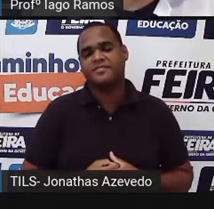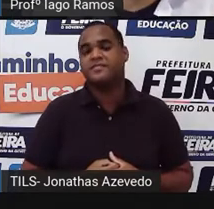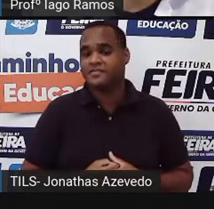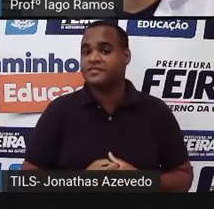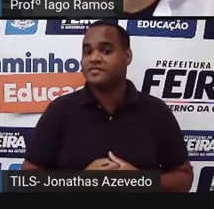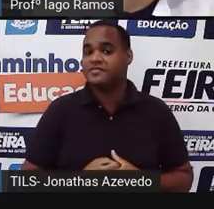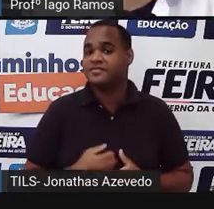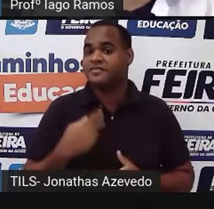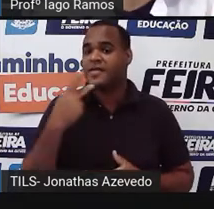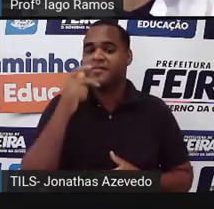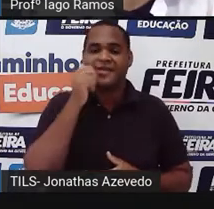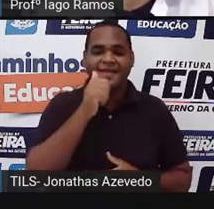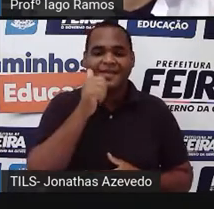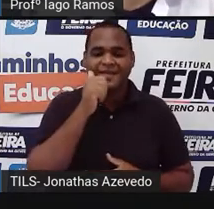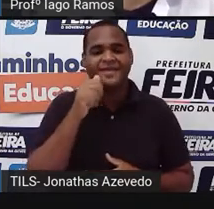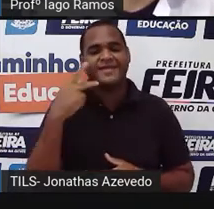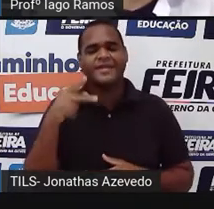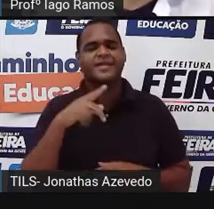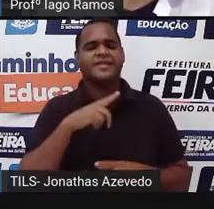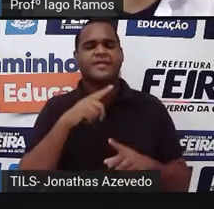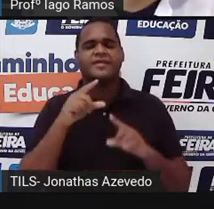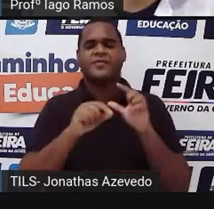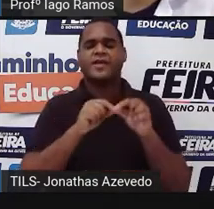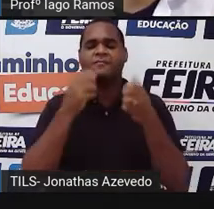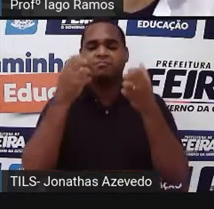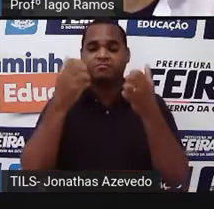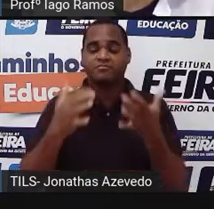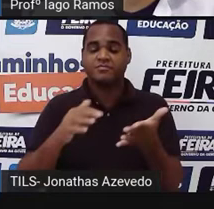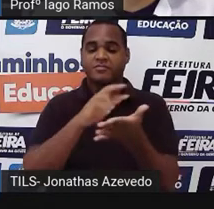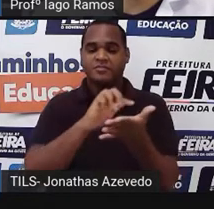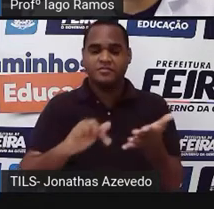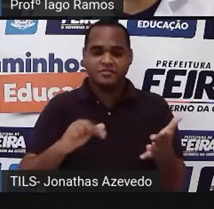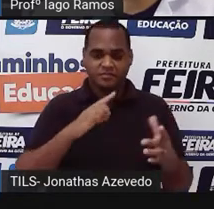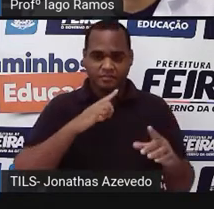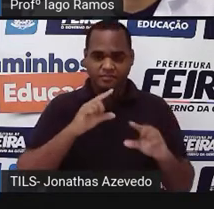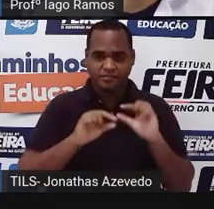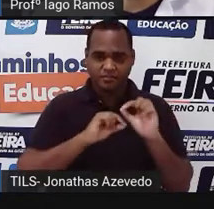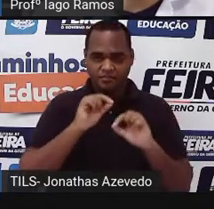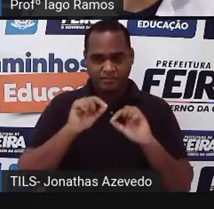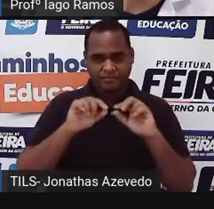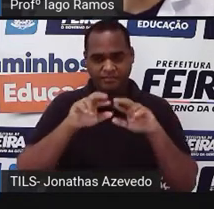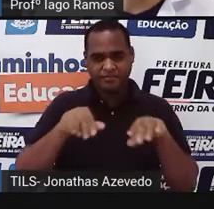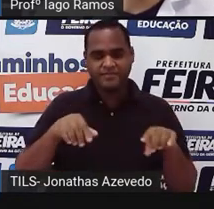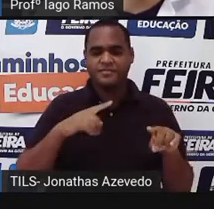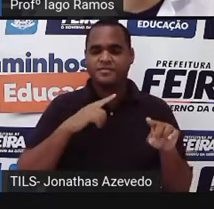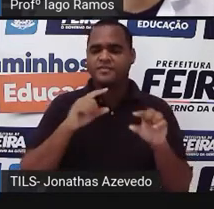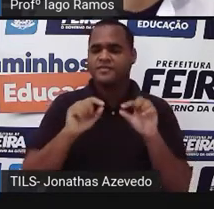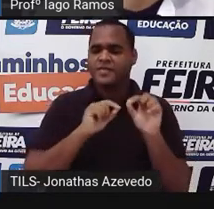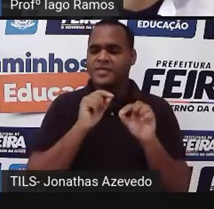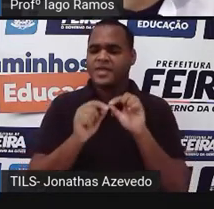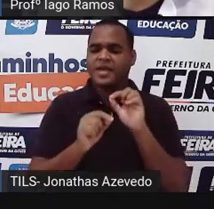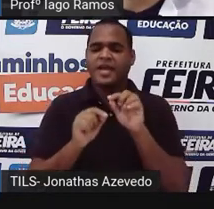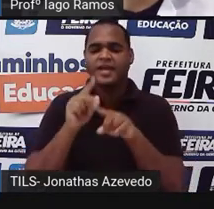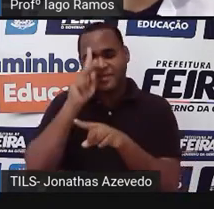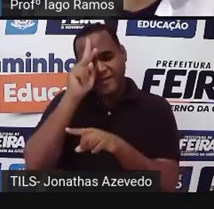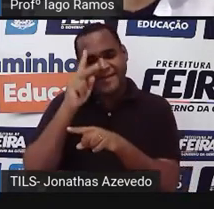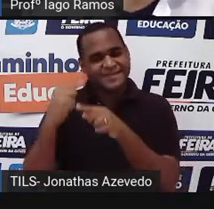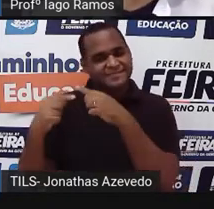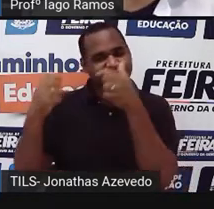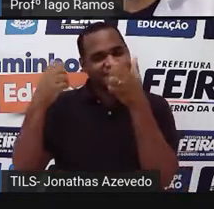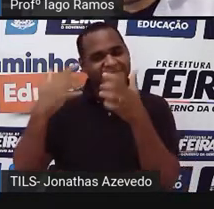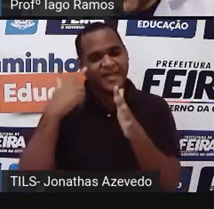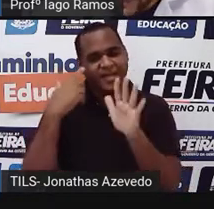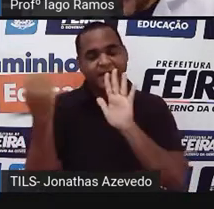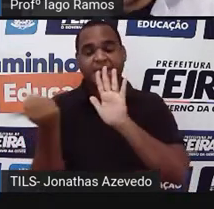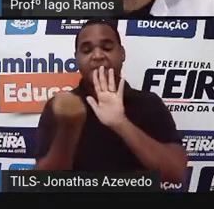essa senhora, né? Ela fez parte da história da instituição que tem aquela